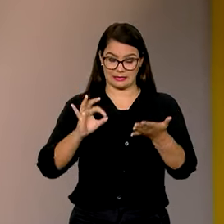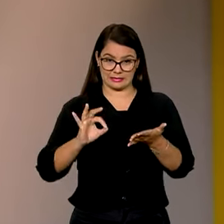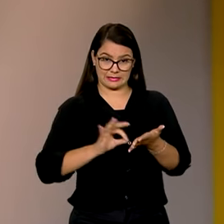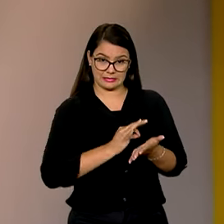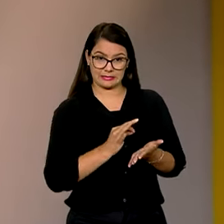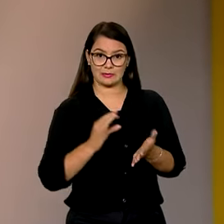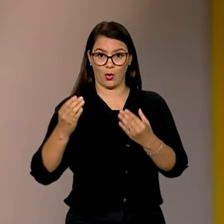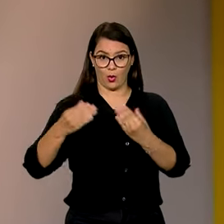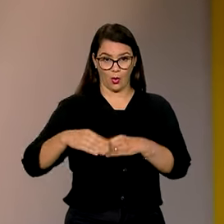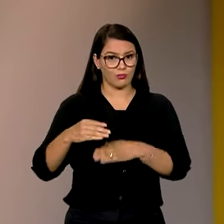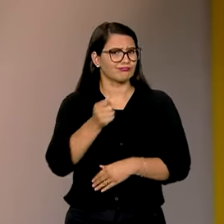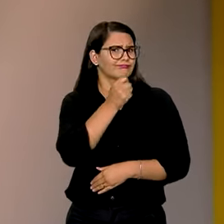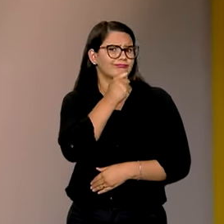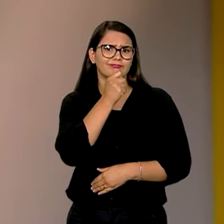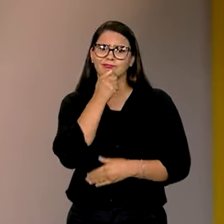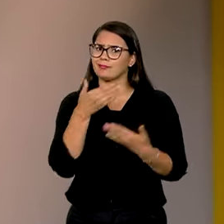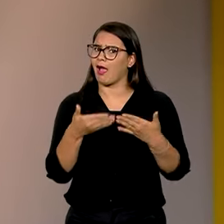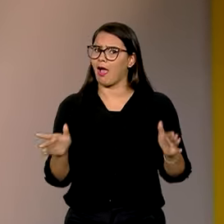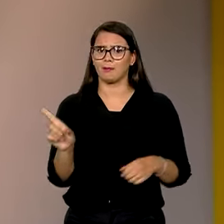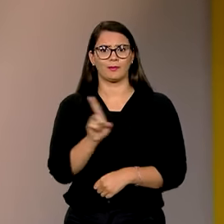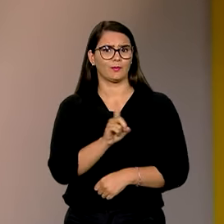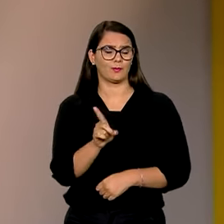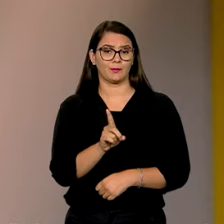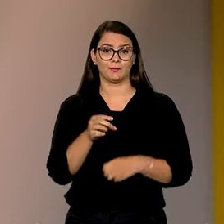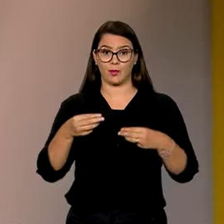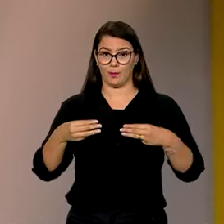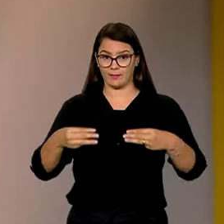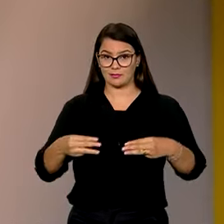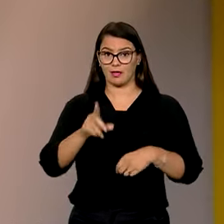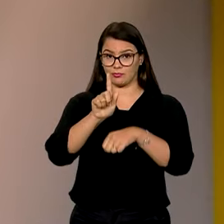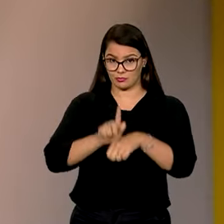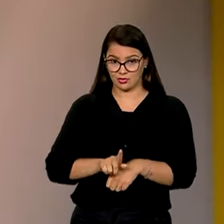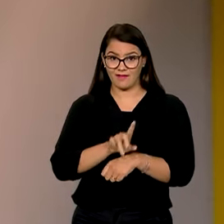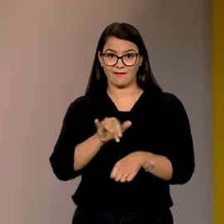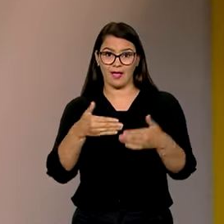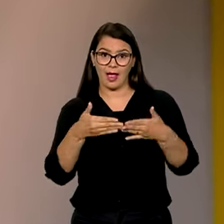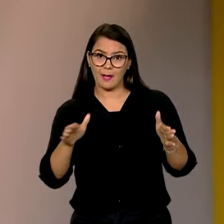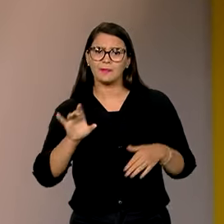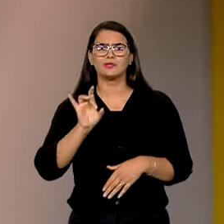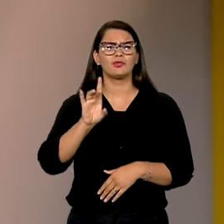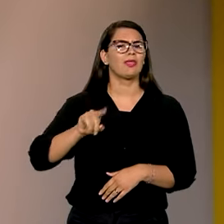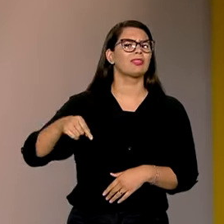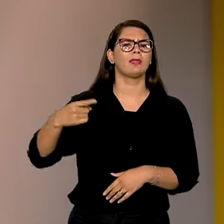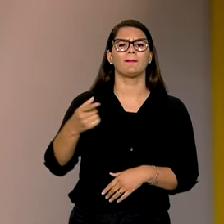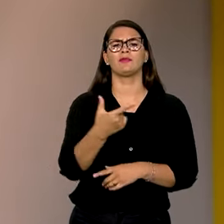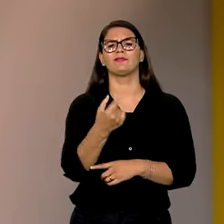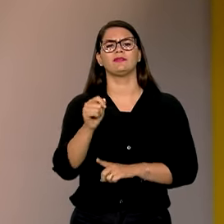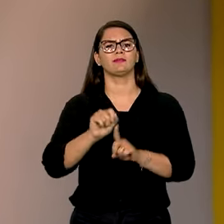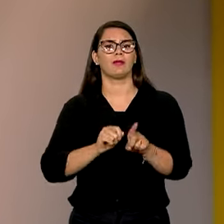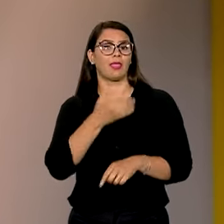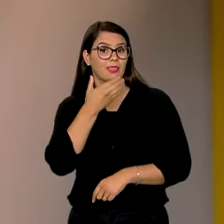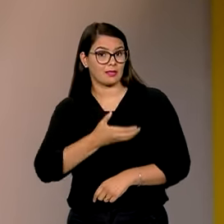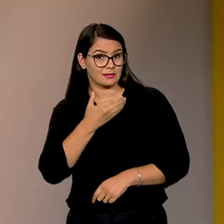Nacional Unificado ainda nem começaram. Segundo o Ministério da Gestão, elas serão abertas só depois de 20 de dezembro,